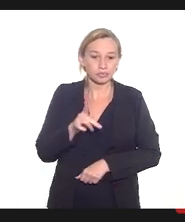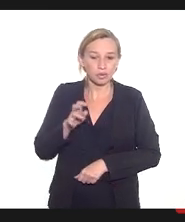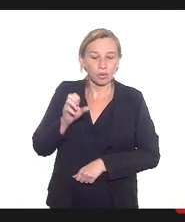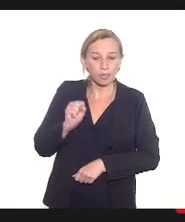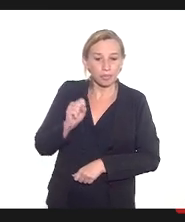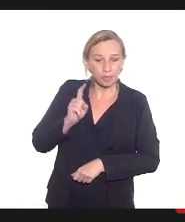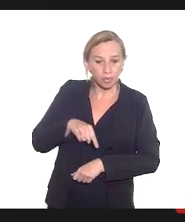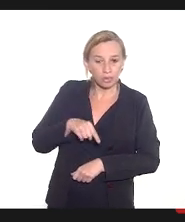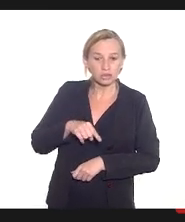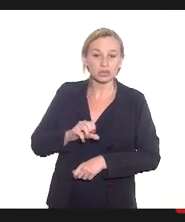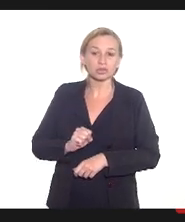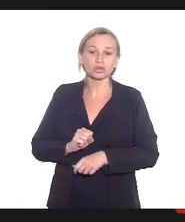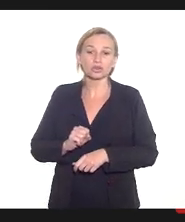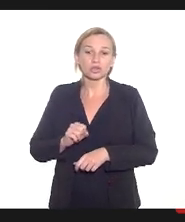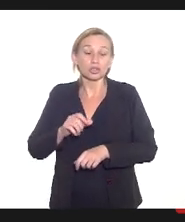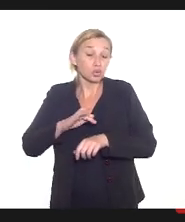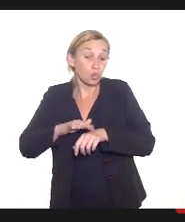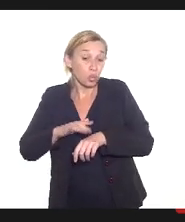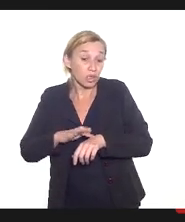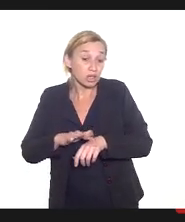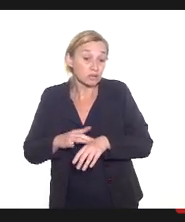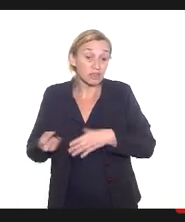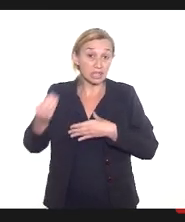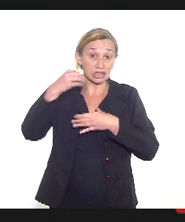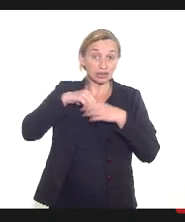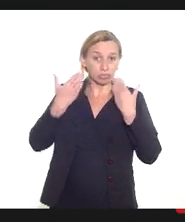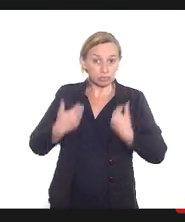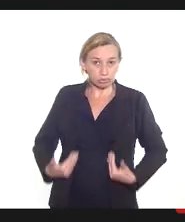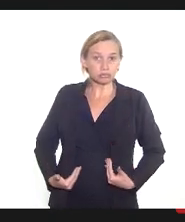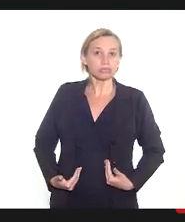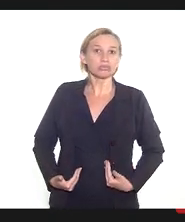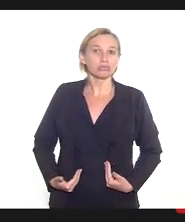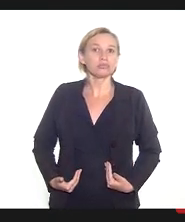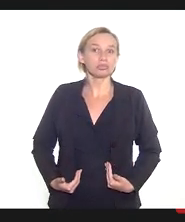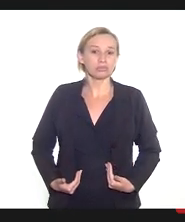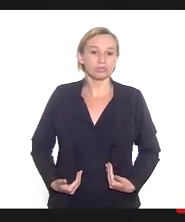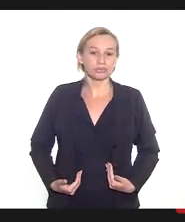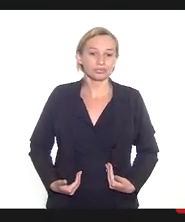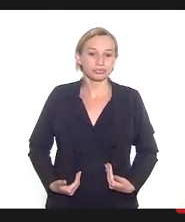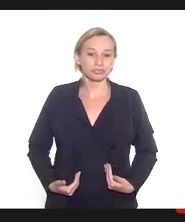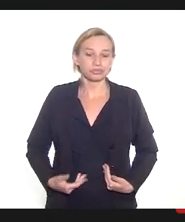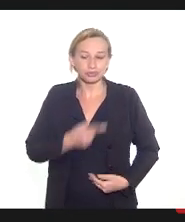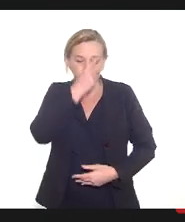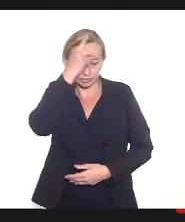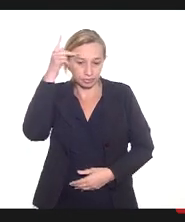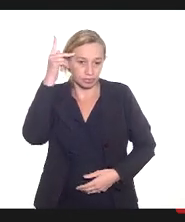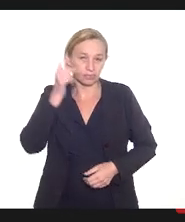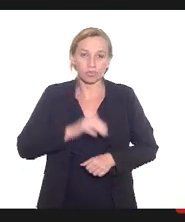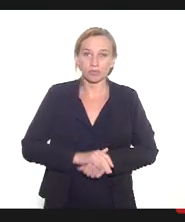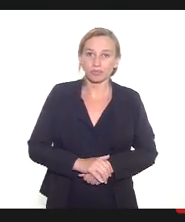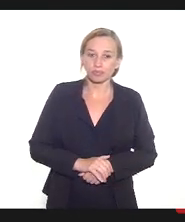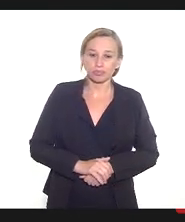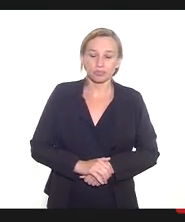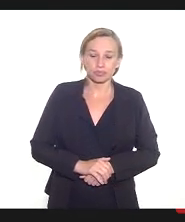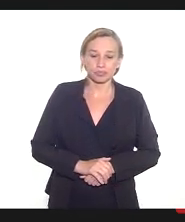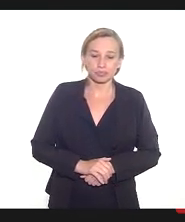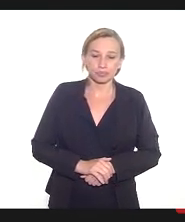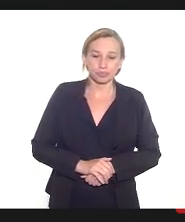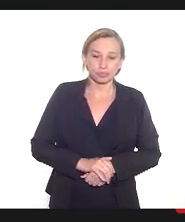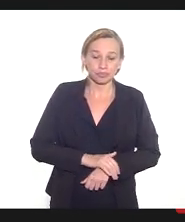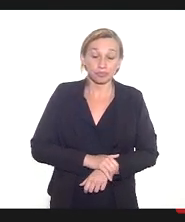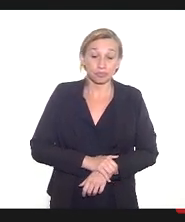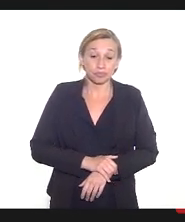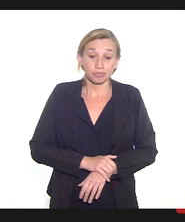doença o que que fica no no organismo é das pessoas e e as